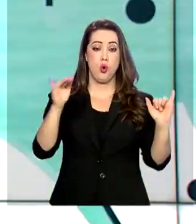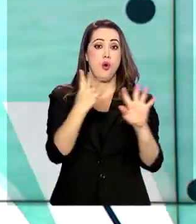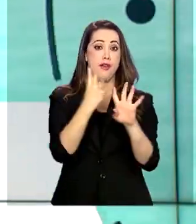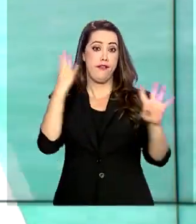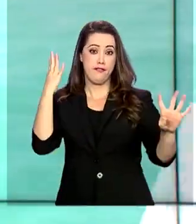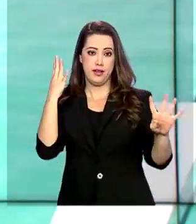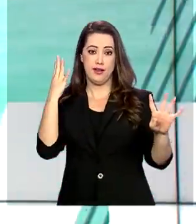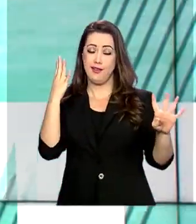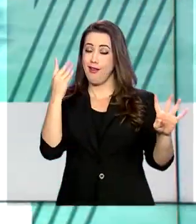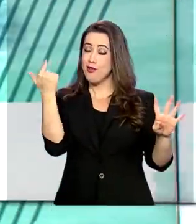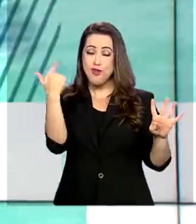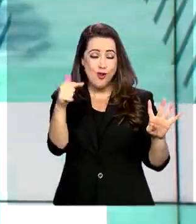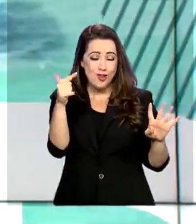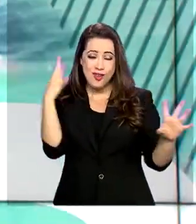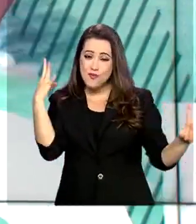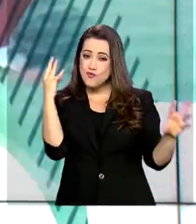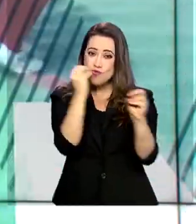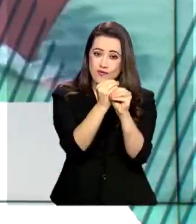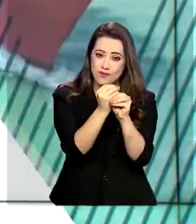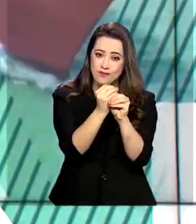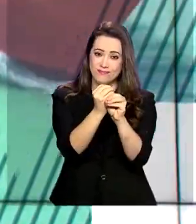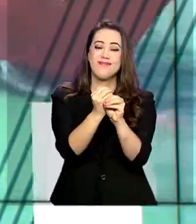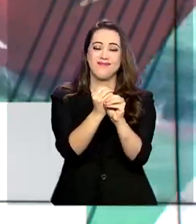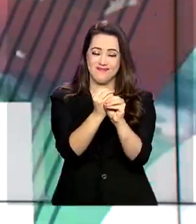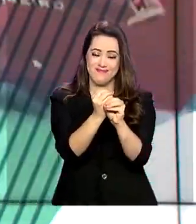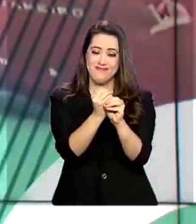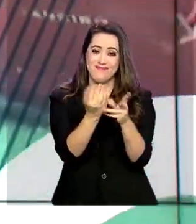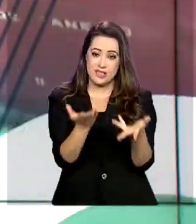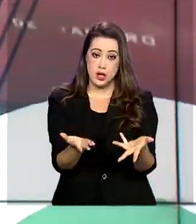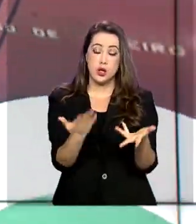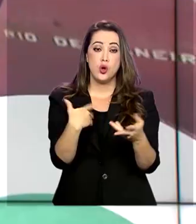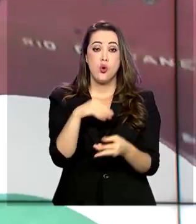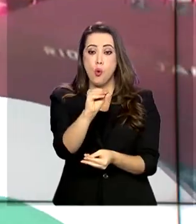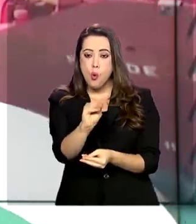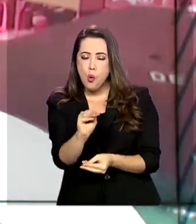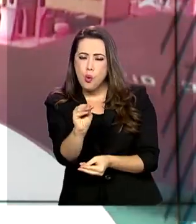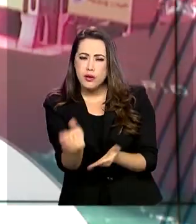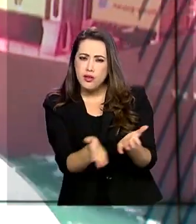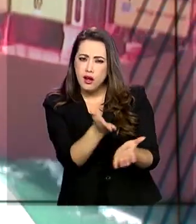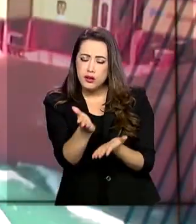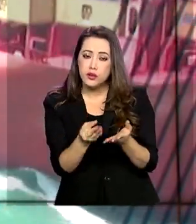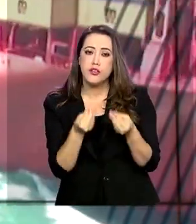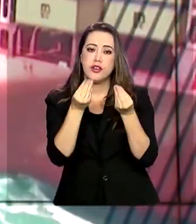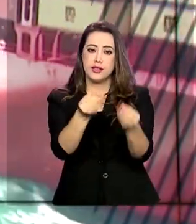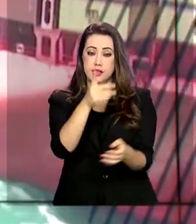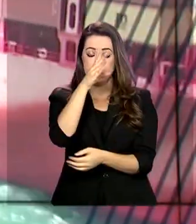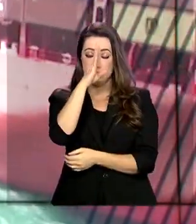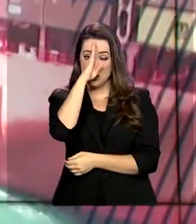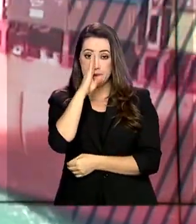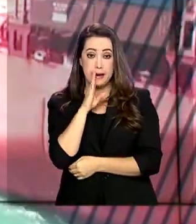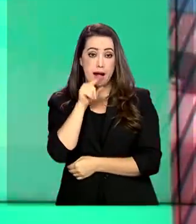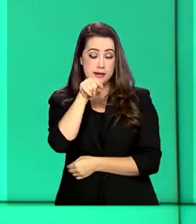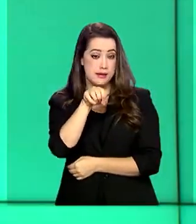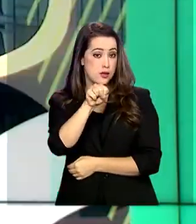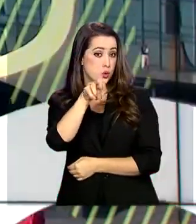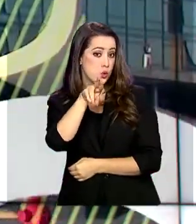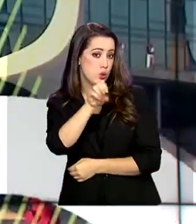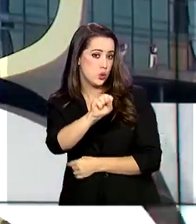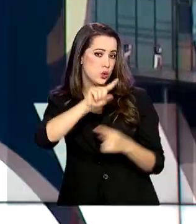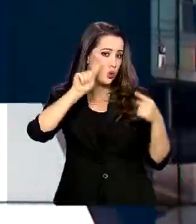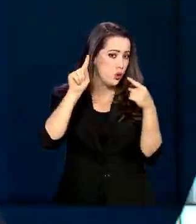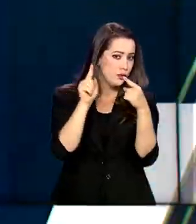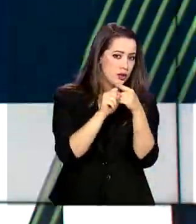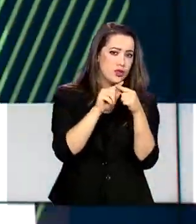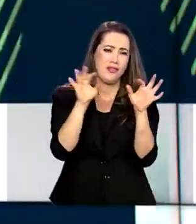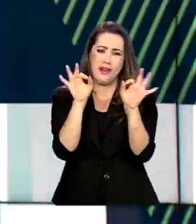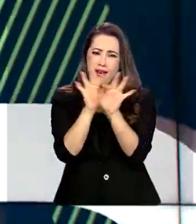da doença está zerada no país. O tratamento é oferecido gratuitamente pelo SUS. A meta é eliminar a hepatite C do Brasil, o tipo que